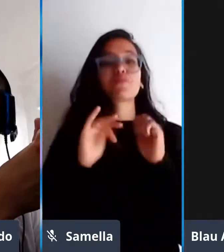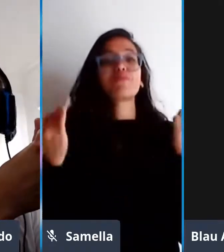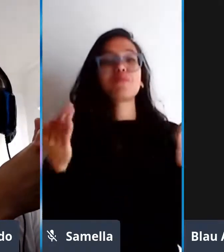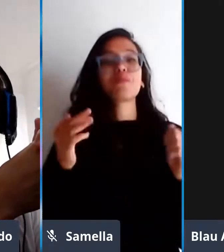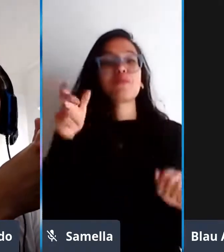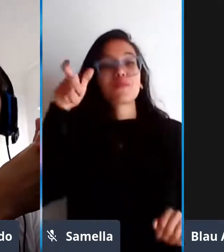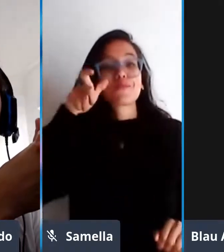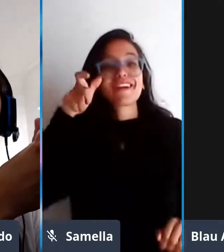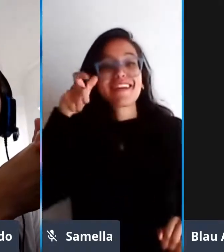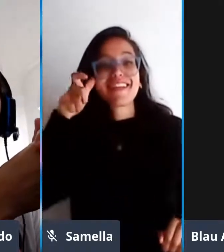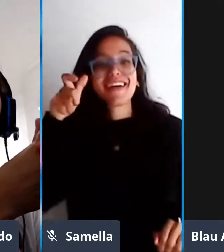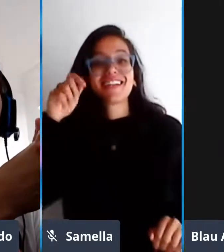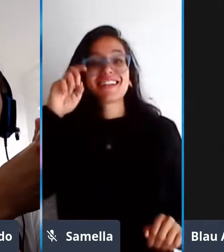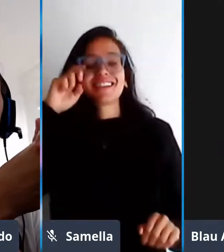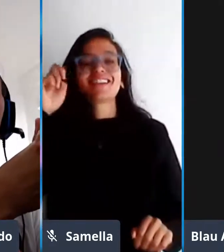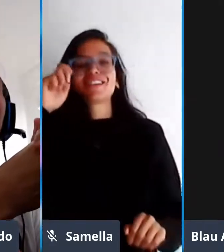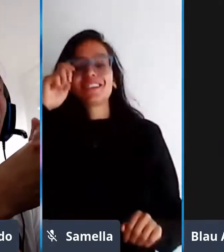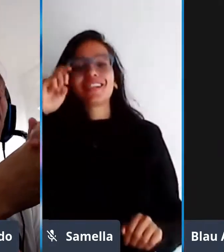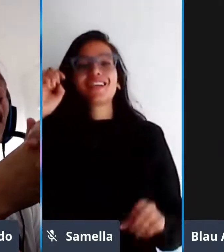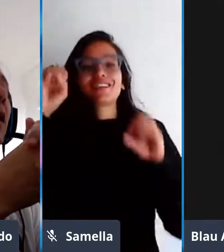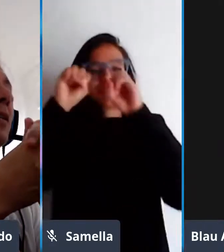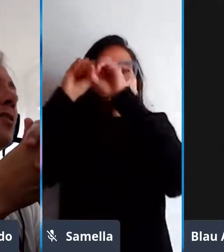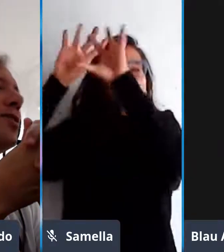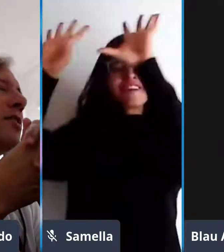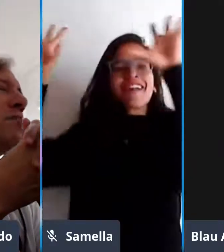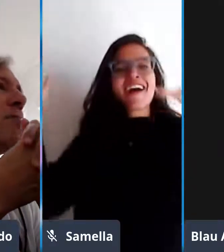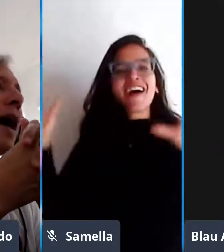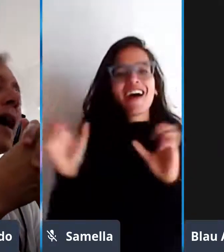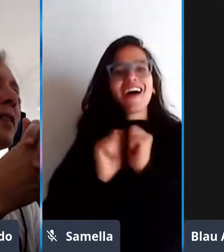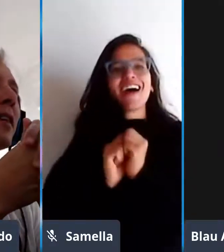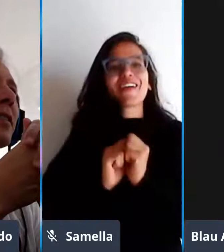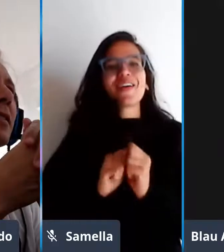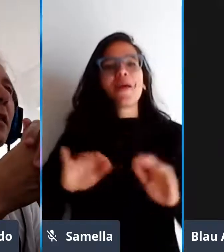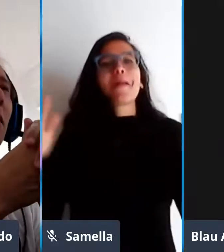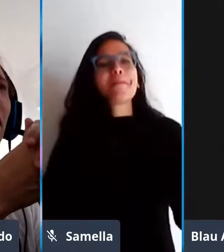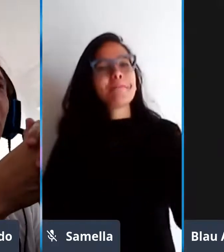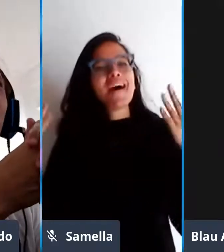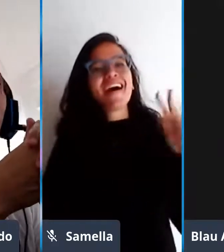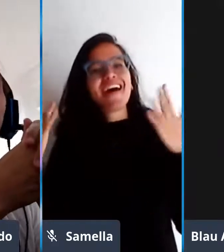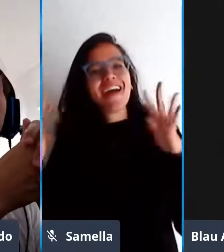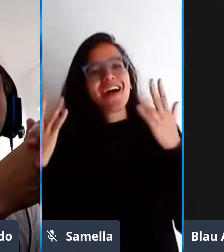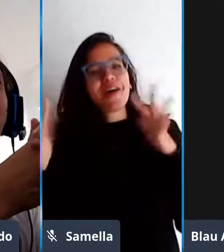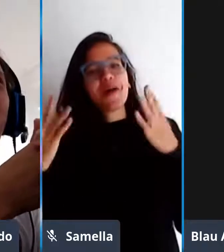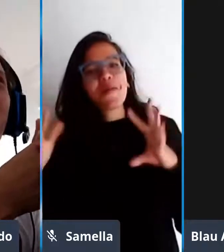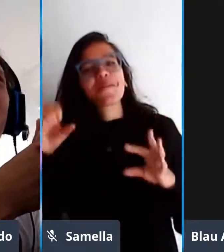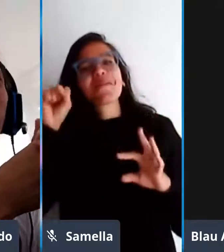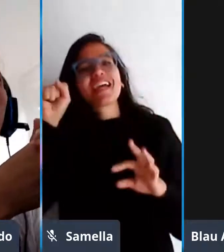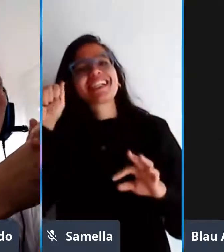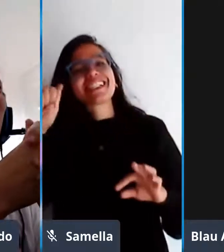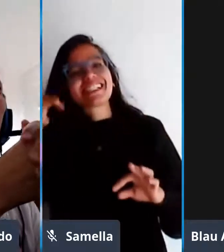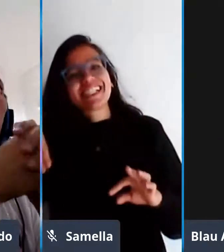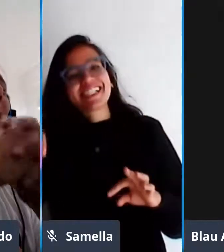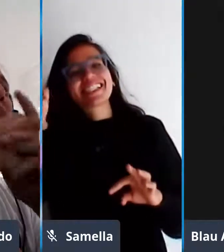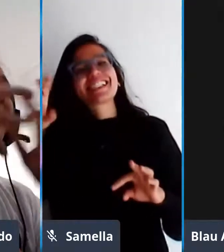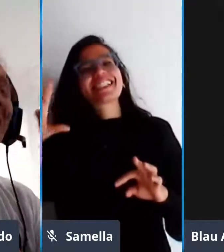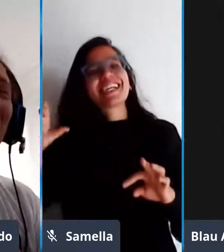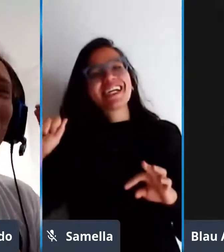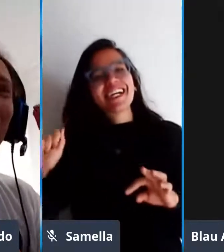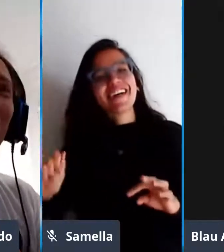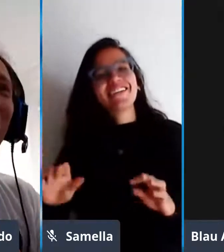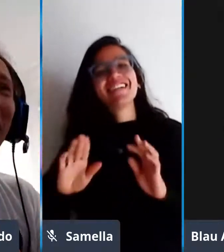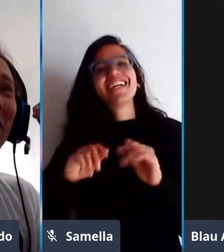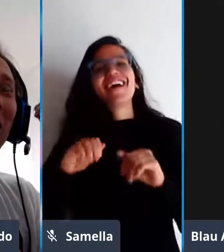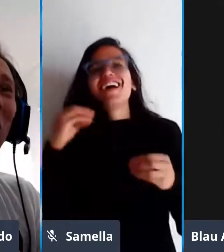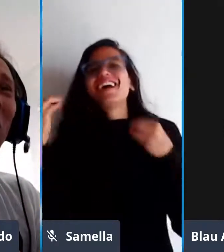foi muito esclarecedor e parabéns demais a Samela uau e não foi